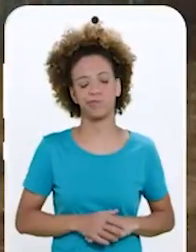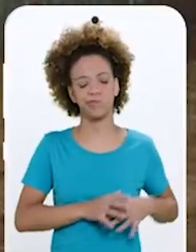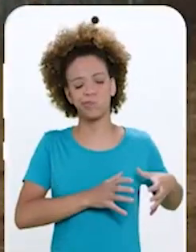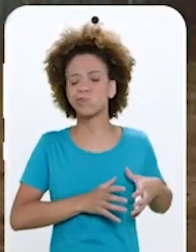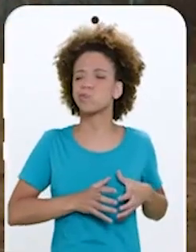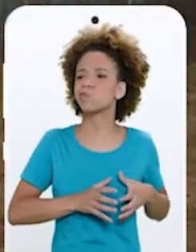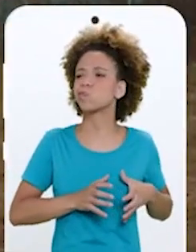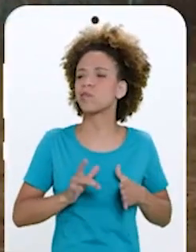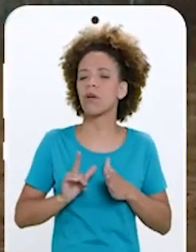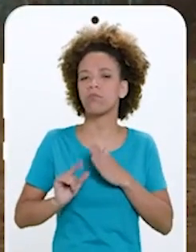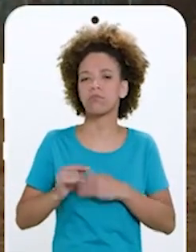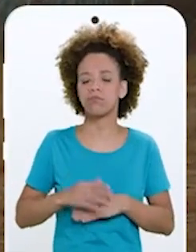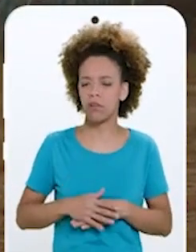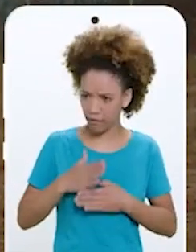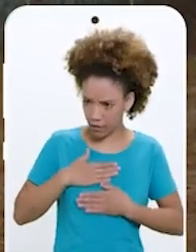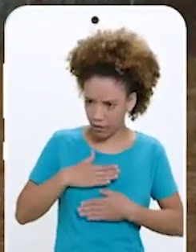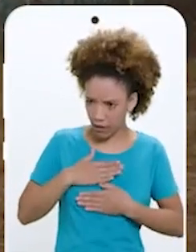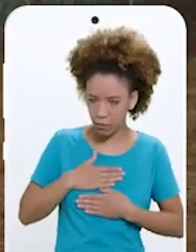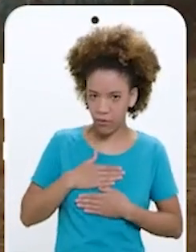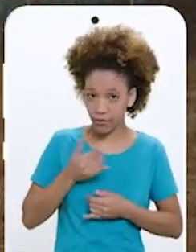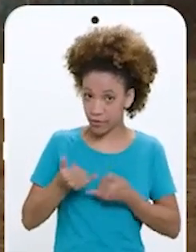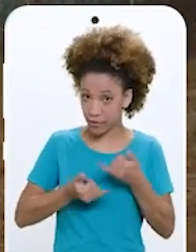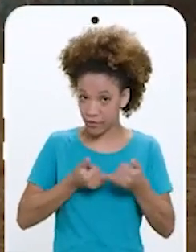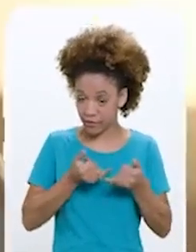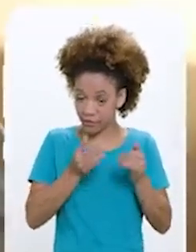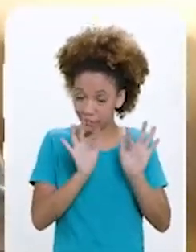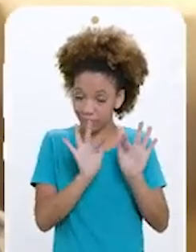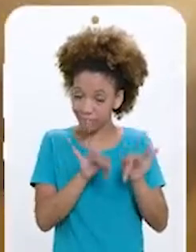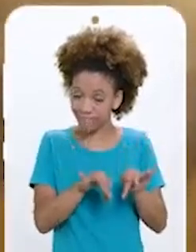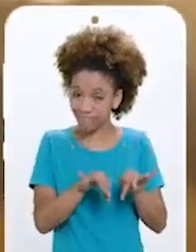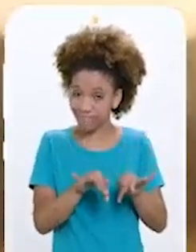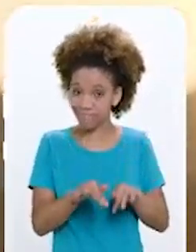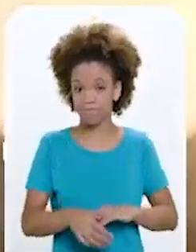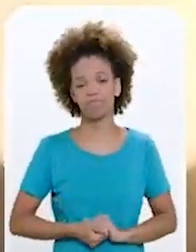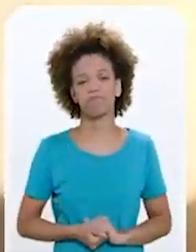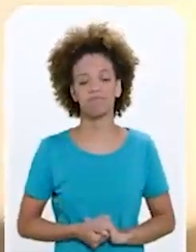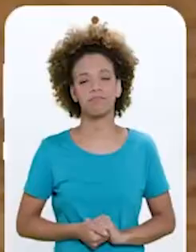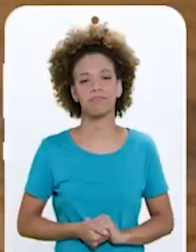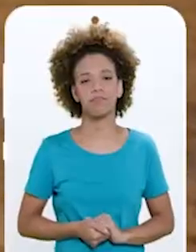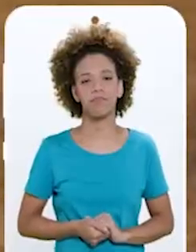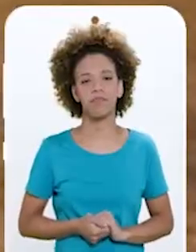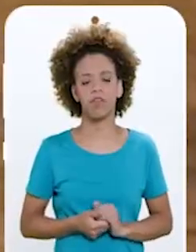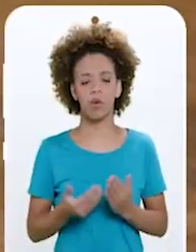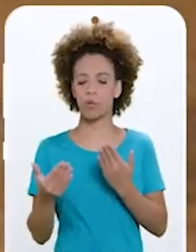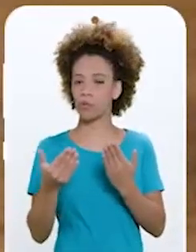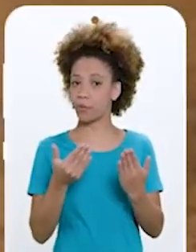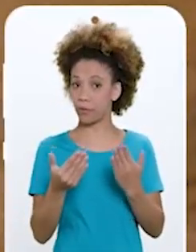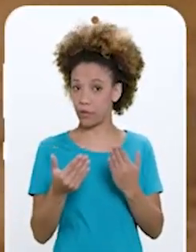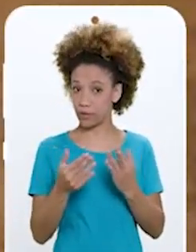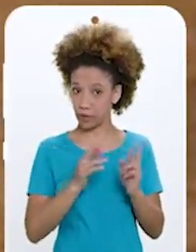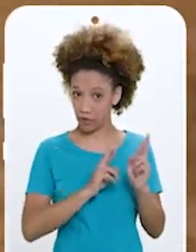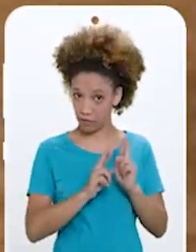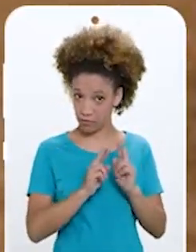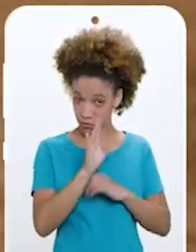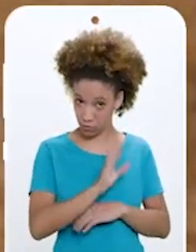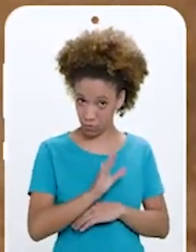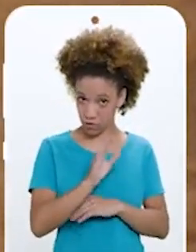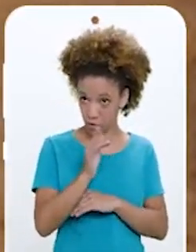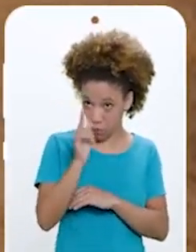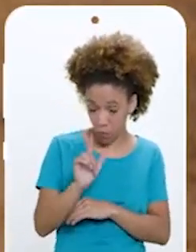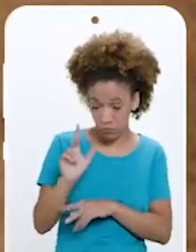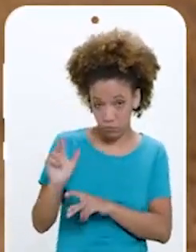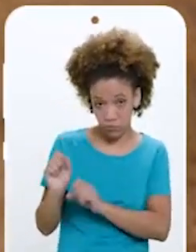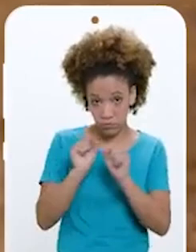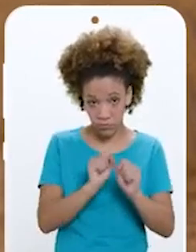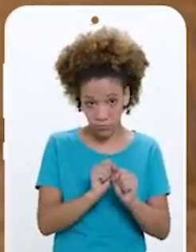Ele leva a bola embora Fica sinal, filhote E a brincadeira acaba Mal comparando, a relação do Brasil